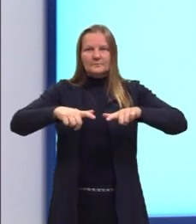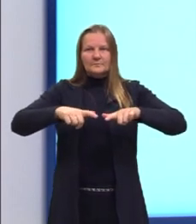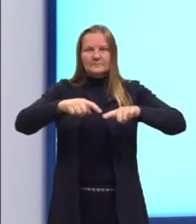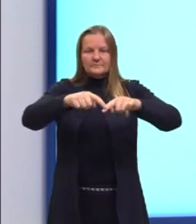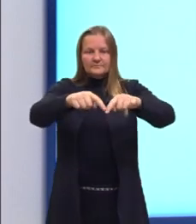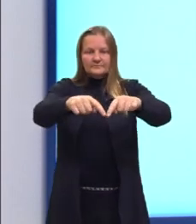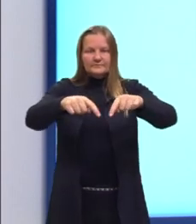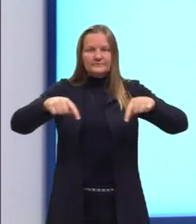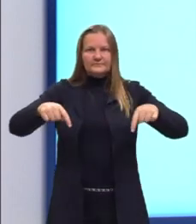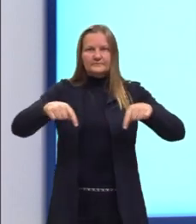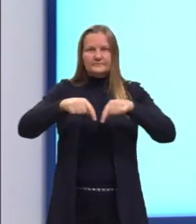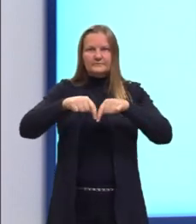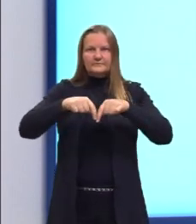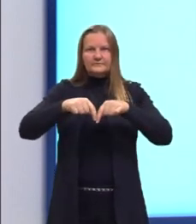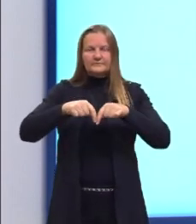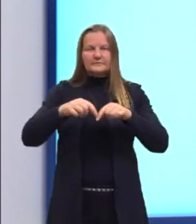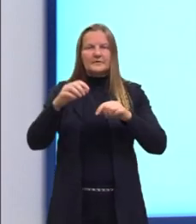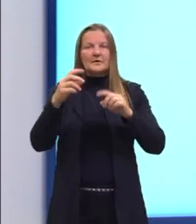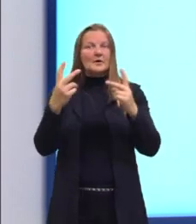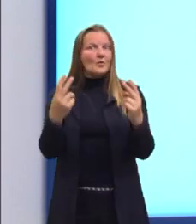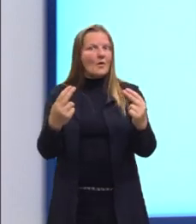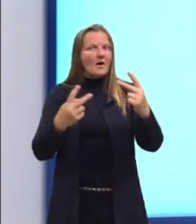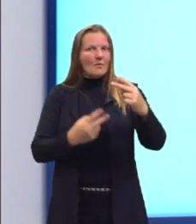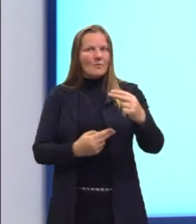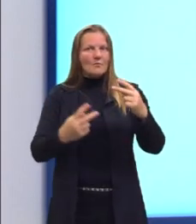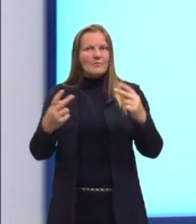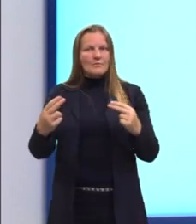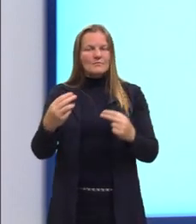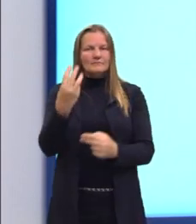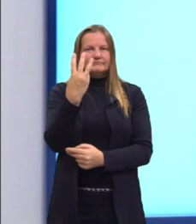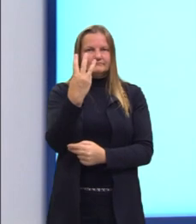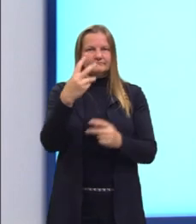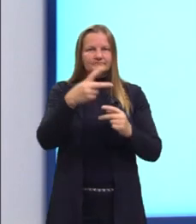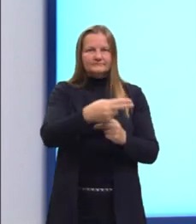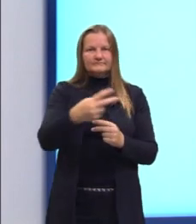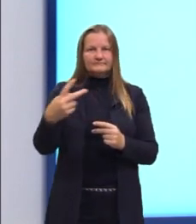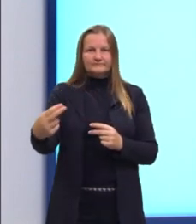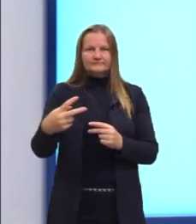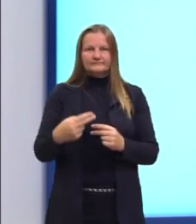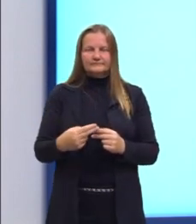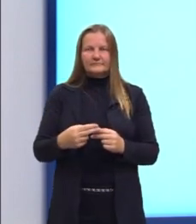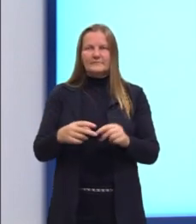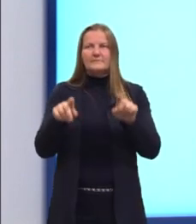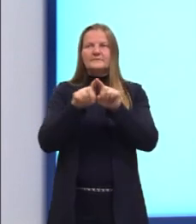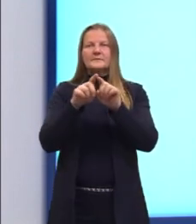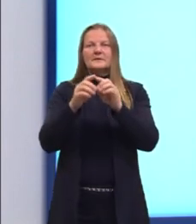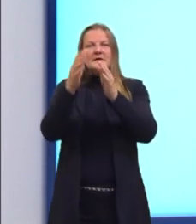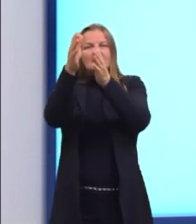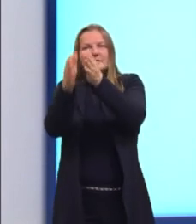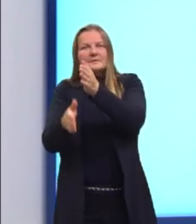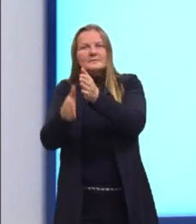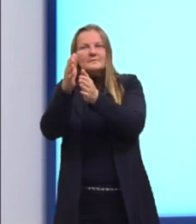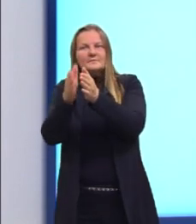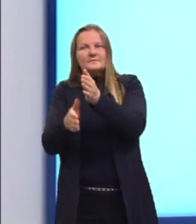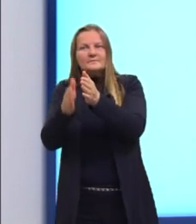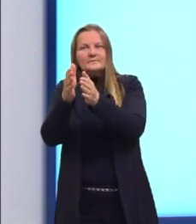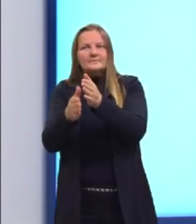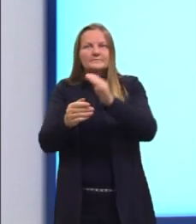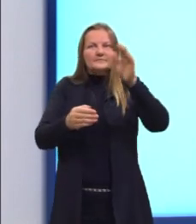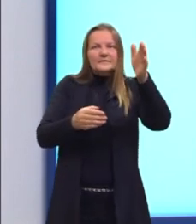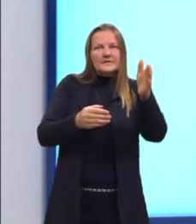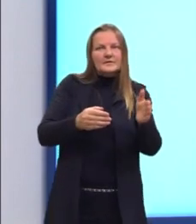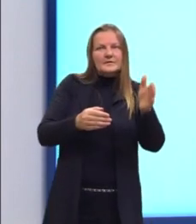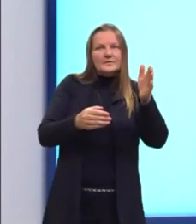caso aqui, triângulos equiláteros, né? E nós temos as faces laterais, que seriam ali formadas por